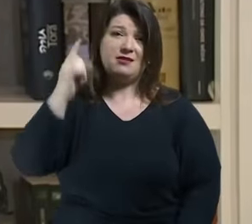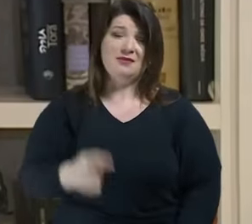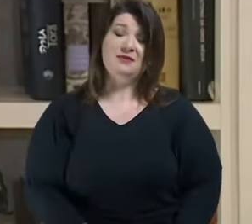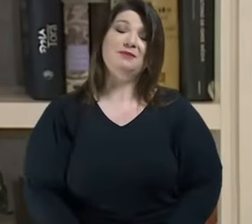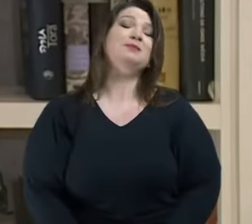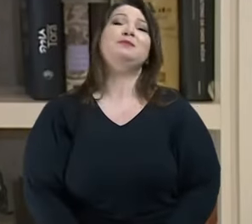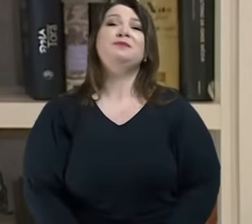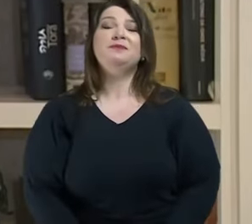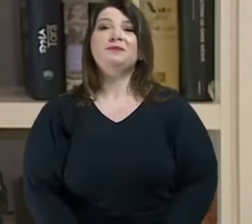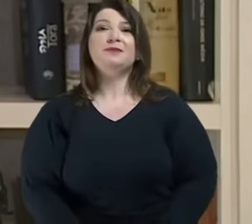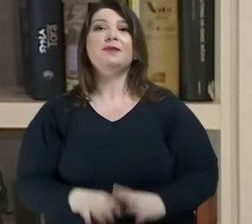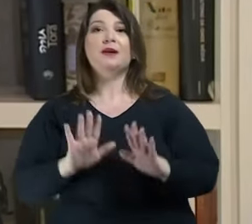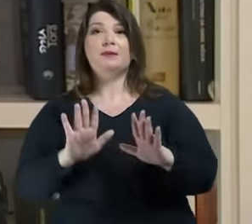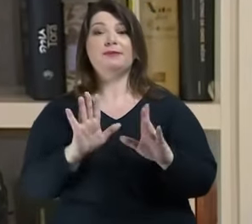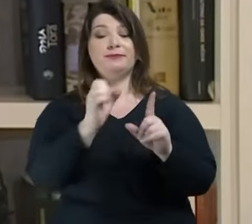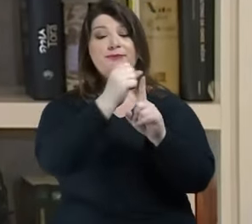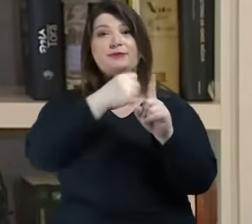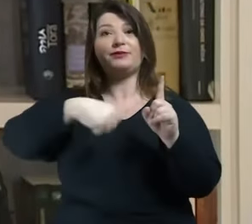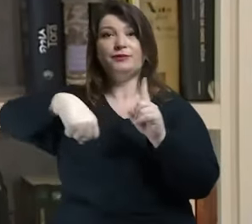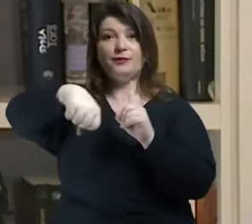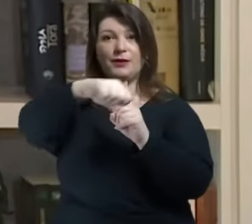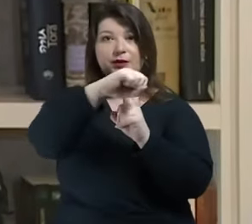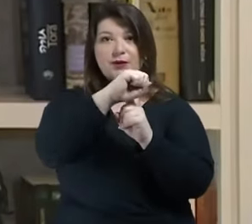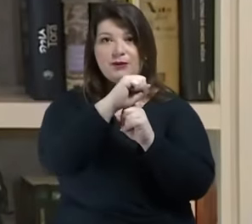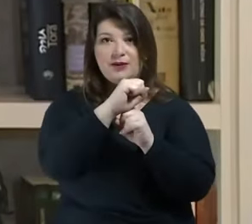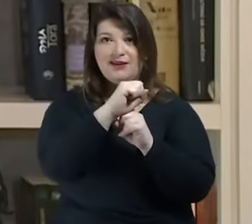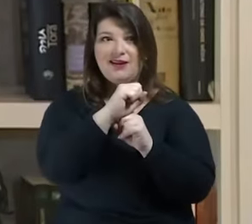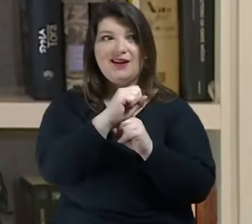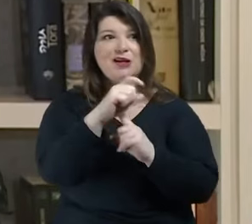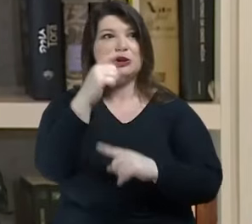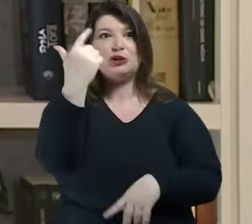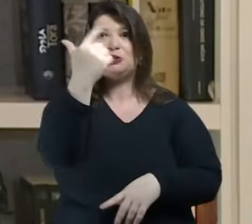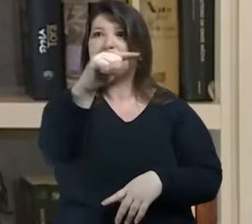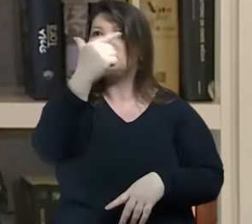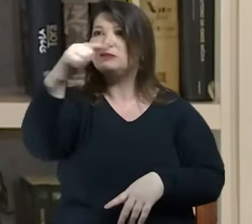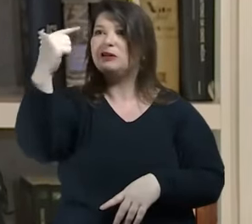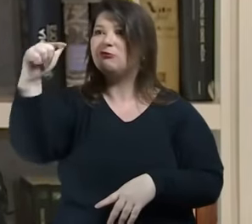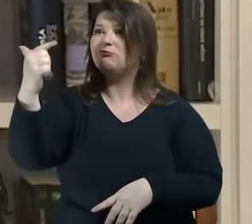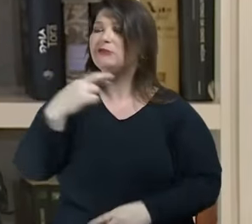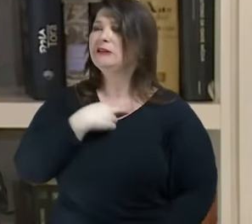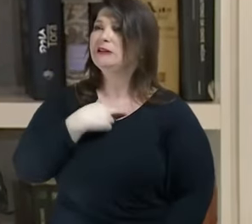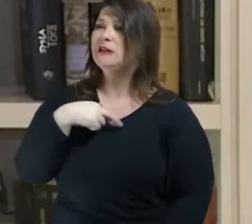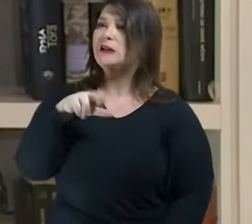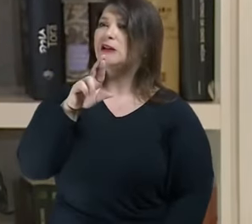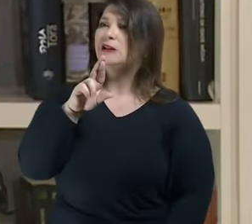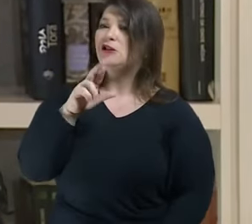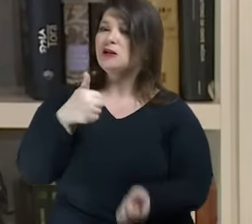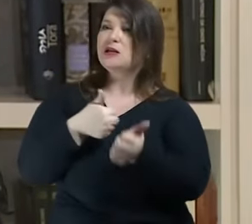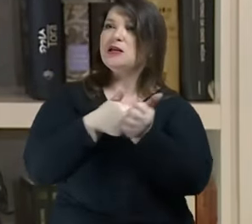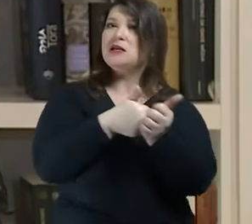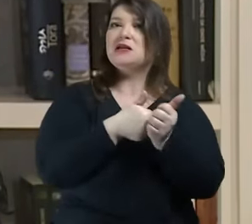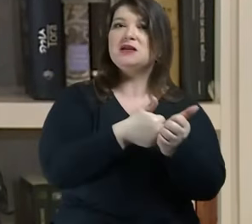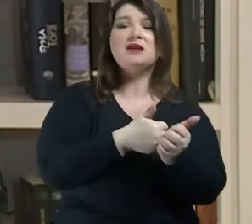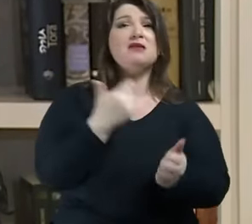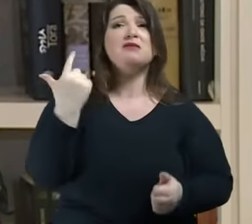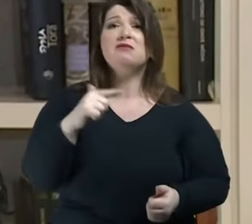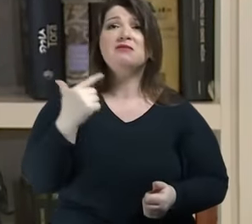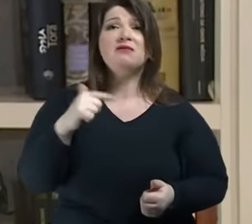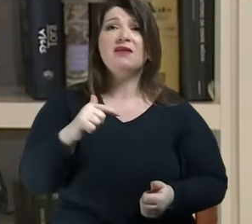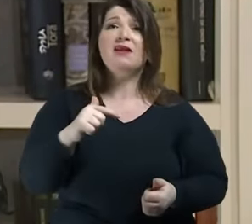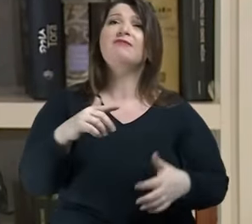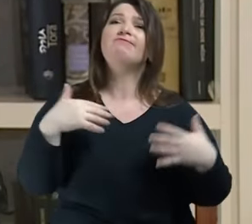sociedade que não tem mais a religiosidade como guia resta a máscara